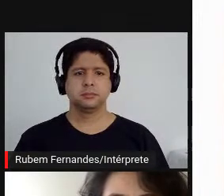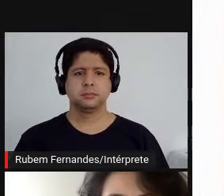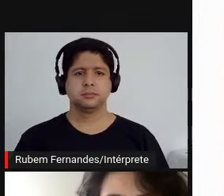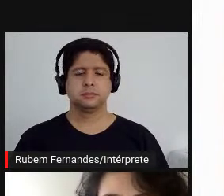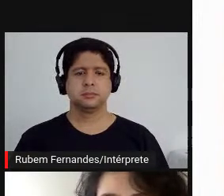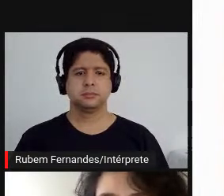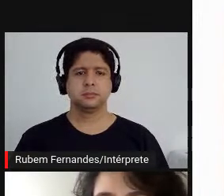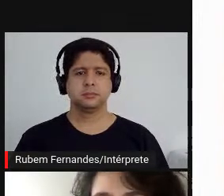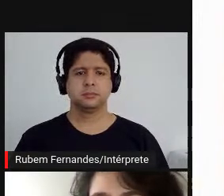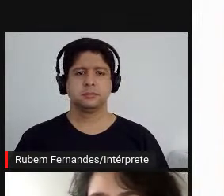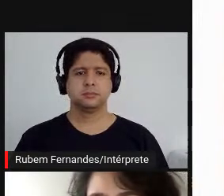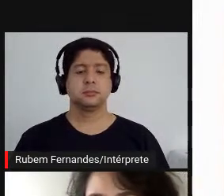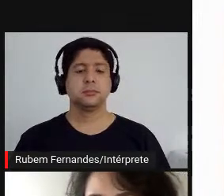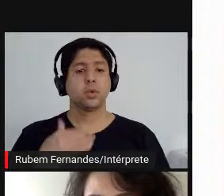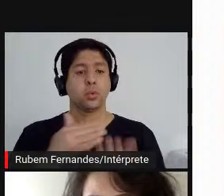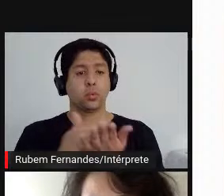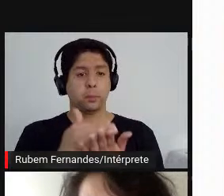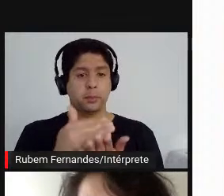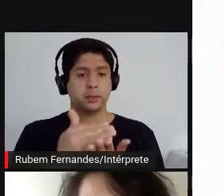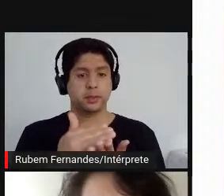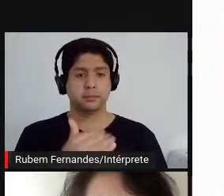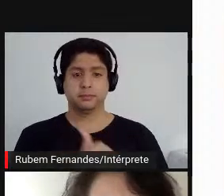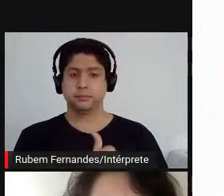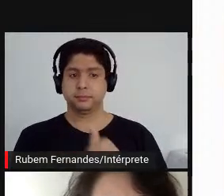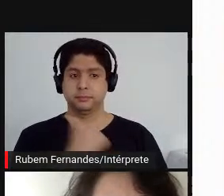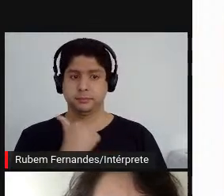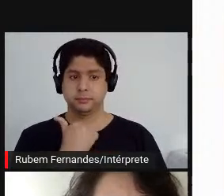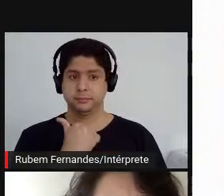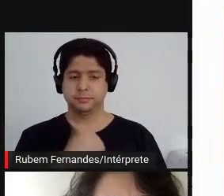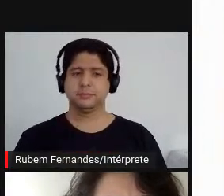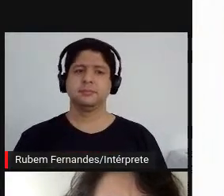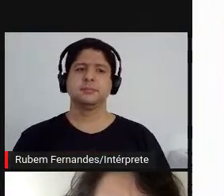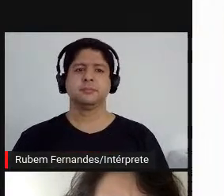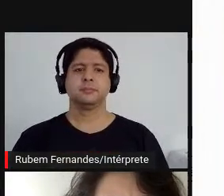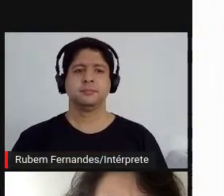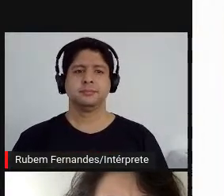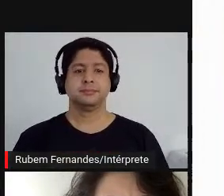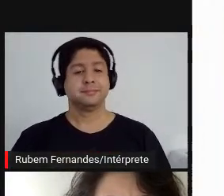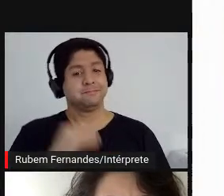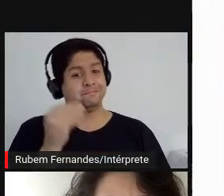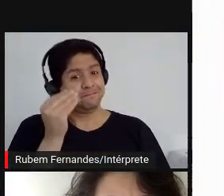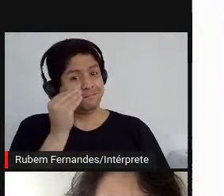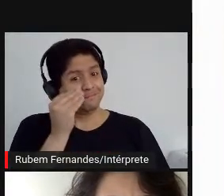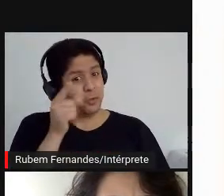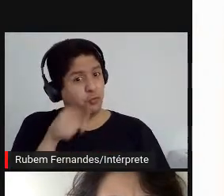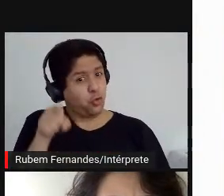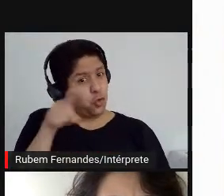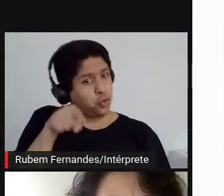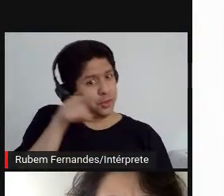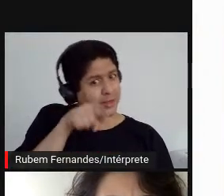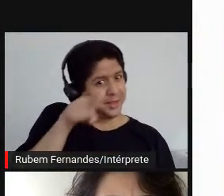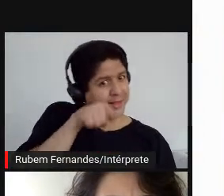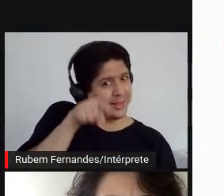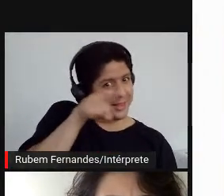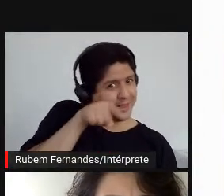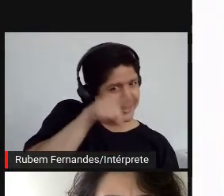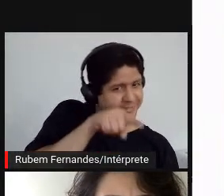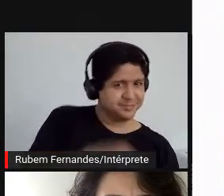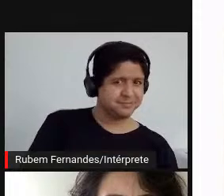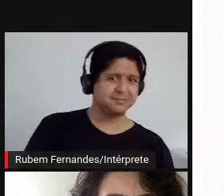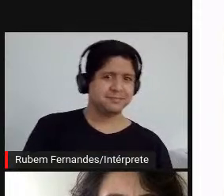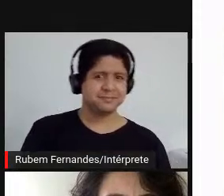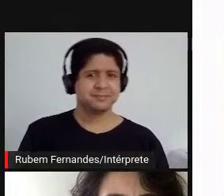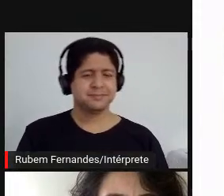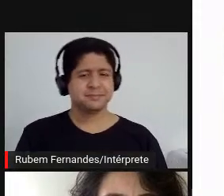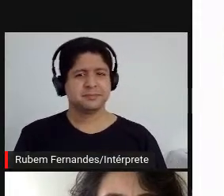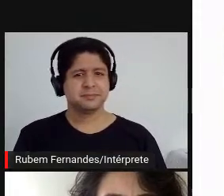Então, quero começar aqui. Calma, deixa eu tentar voltar para o... Opa, difícil